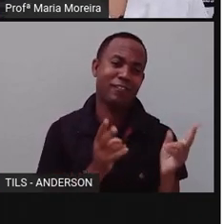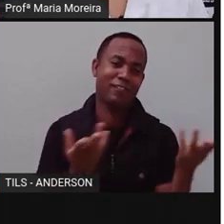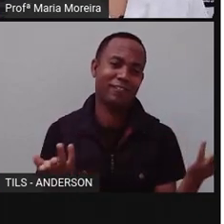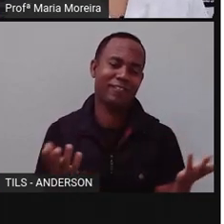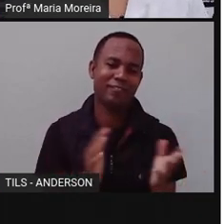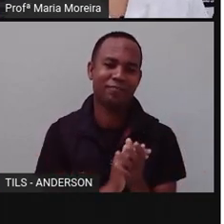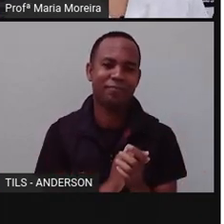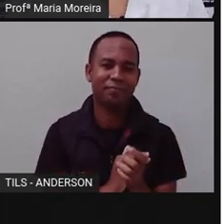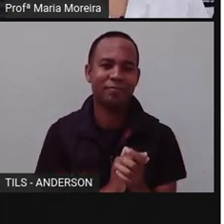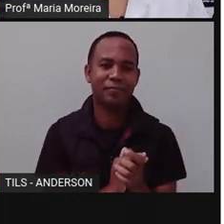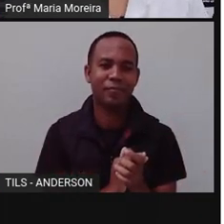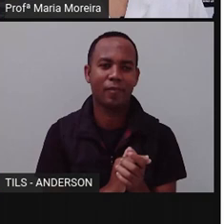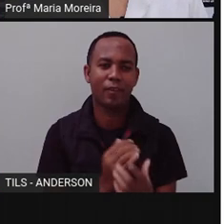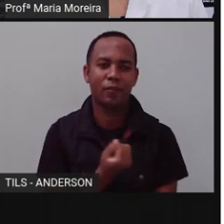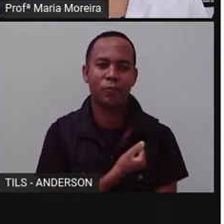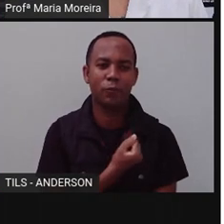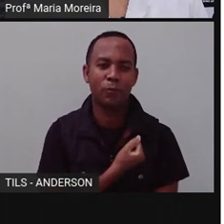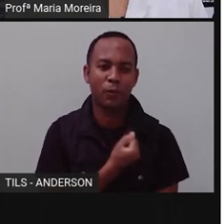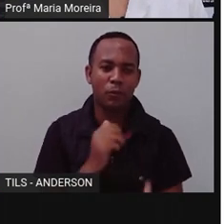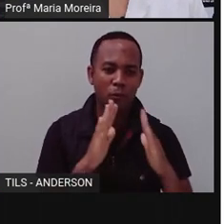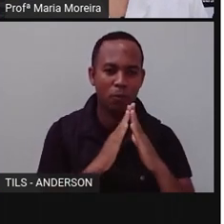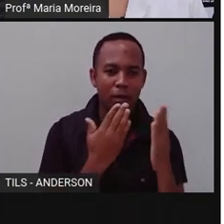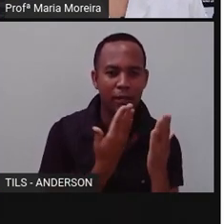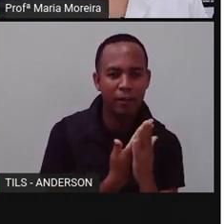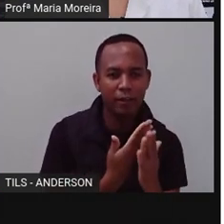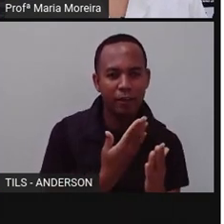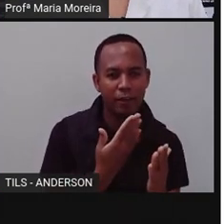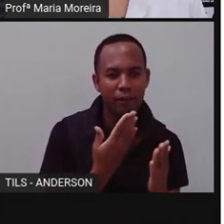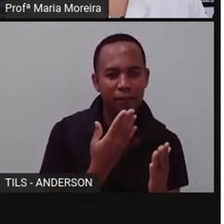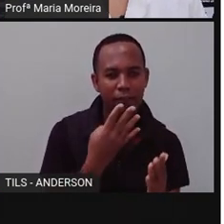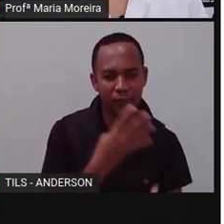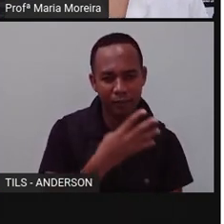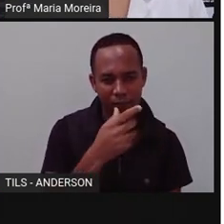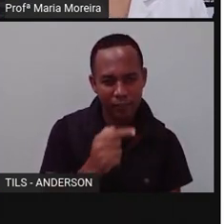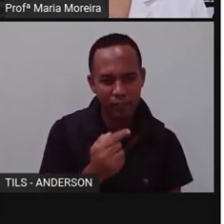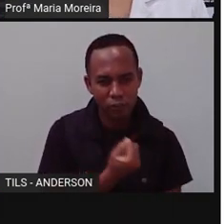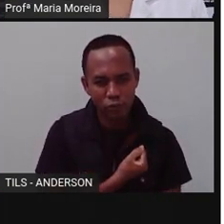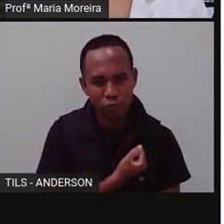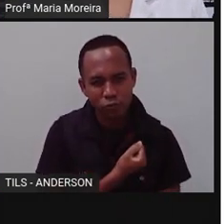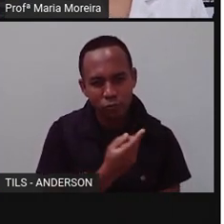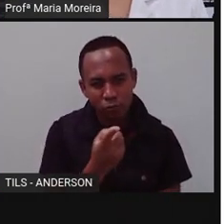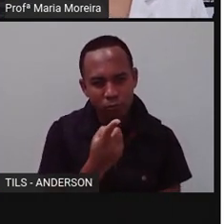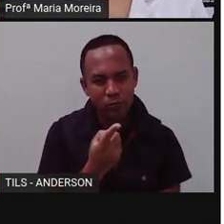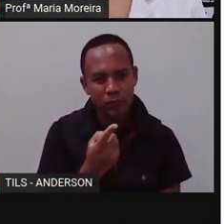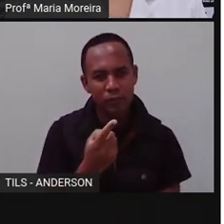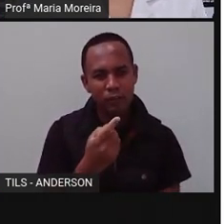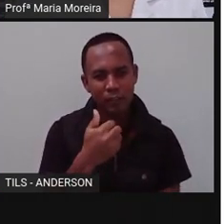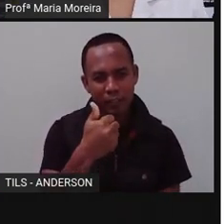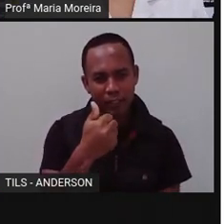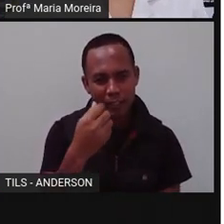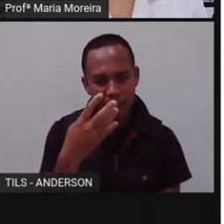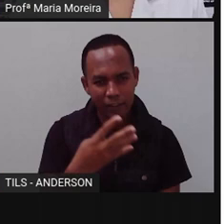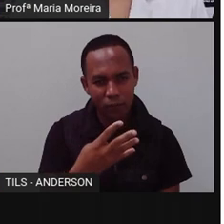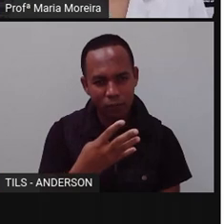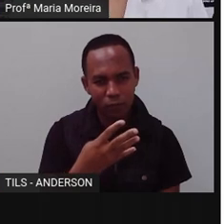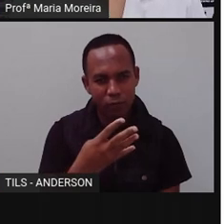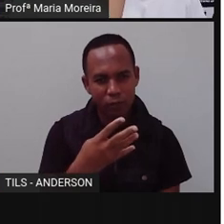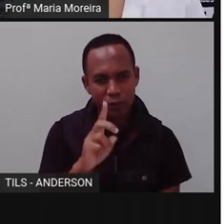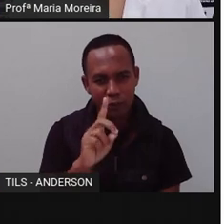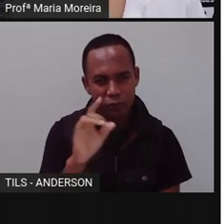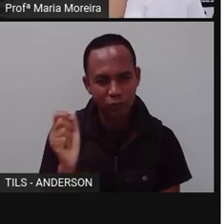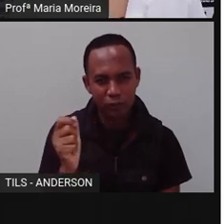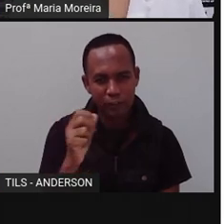lá. Aula de número 47, hoje dia 14, né? Dos 5, a Pro não vai errar a data outra vez.